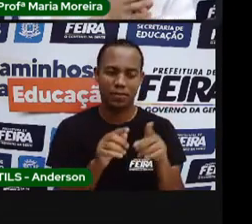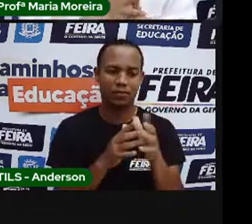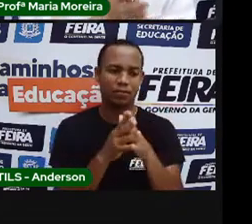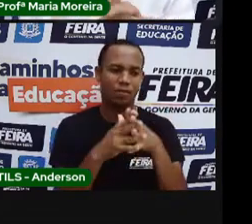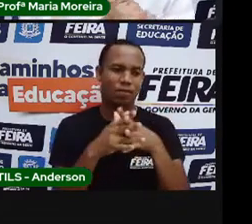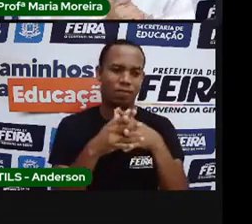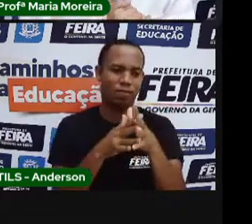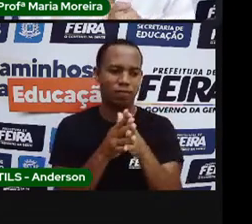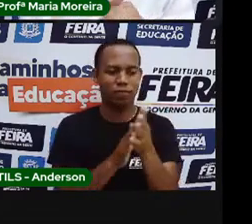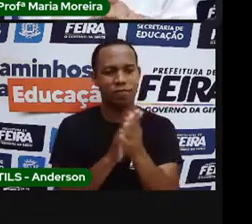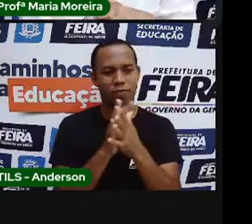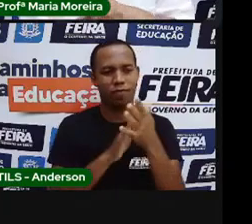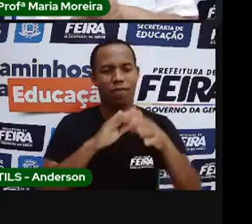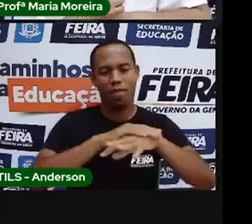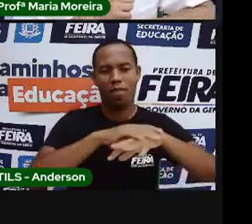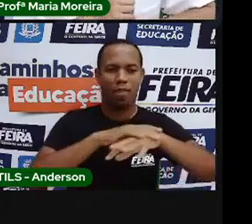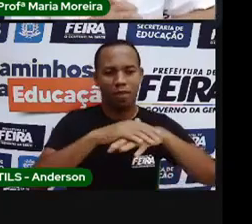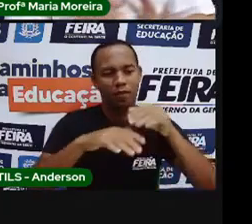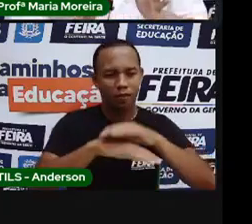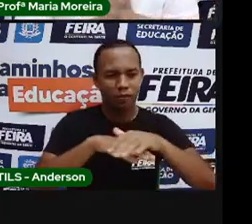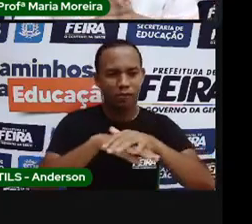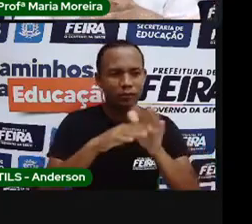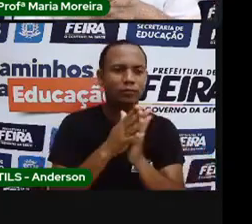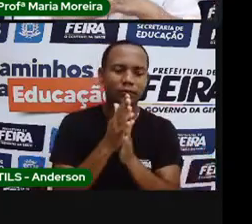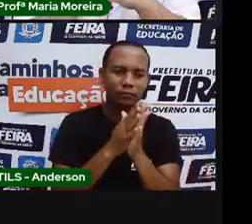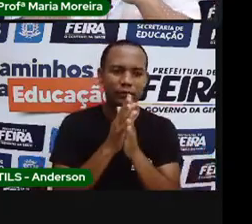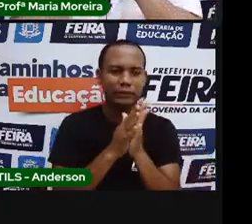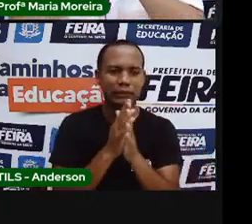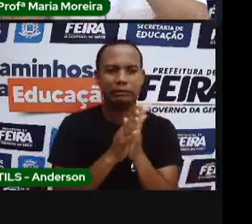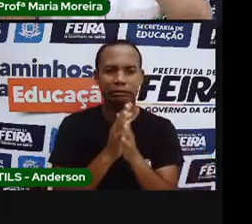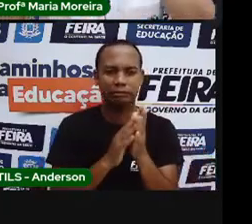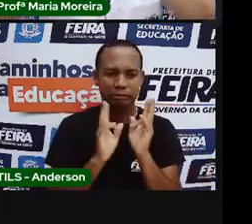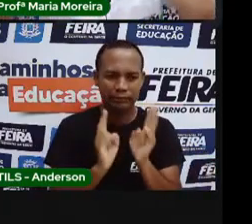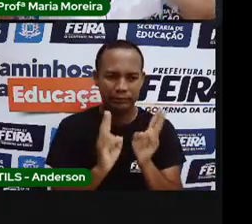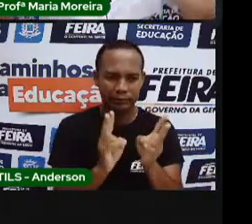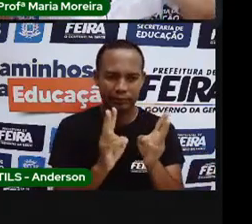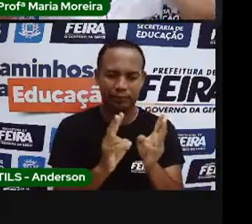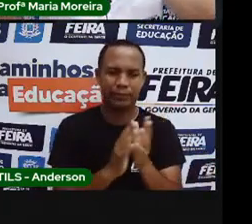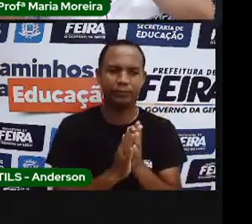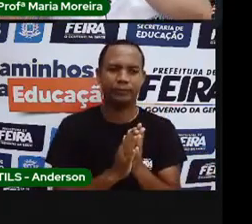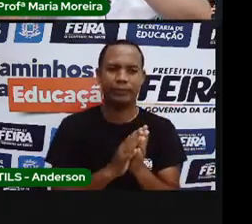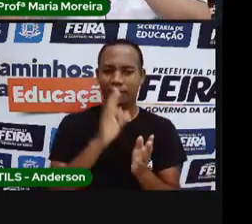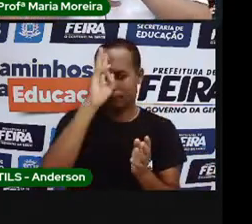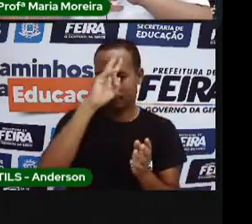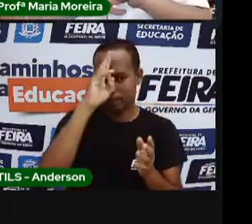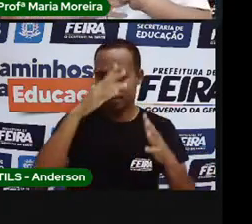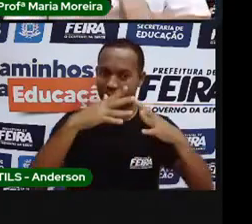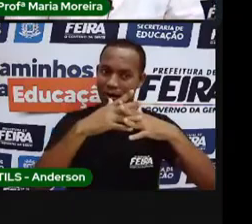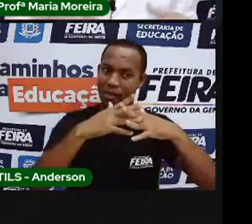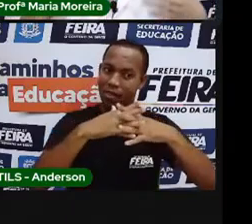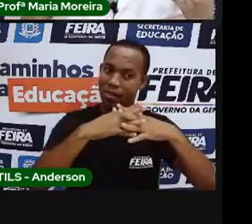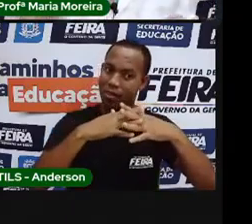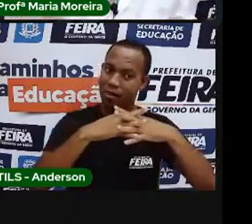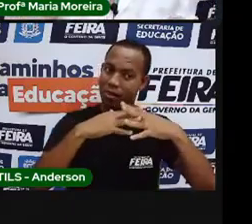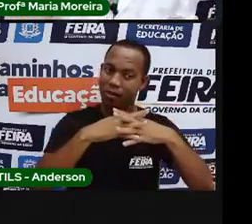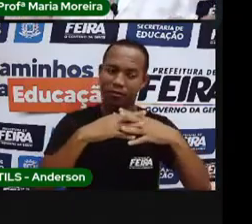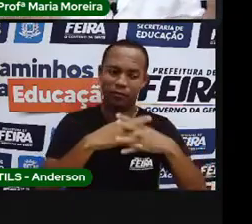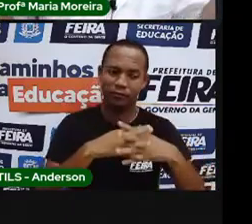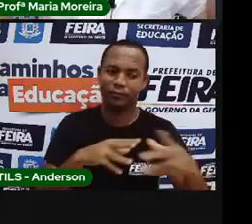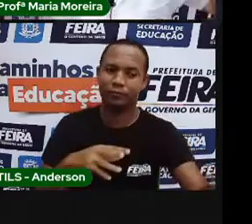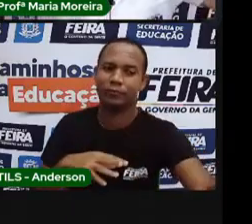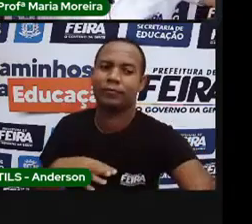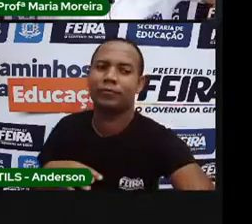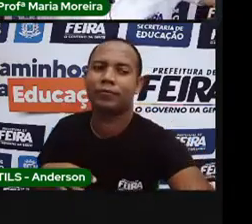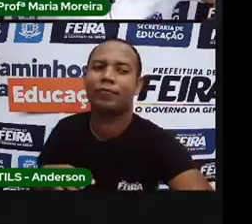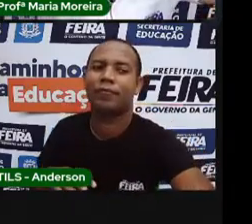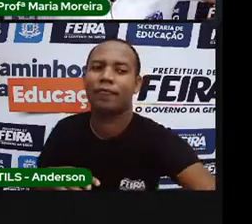sabonetes o refrigerante o sabãozinho de barra Mas lavem as mãos com cuidado O livro de lavar entre os dedos que a Pró falou Usem álcool em